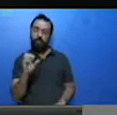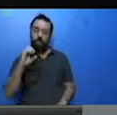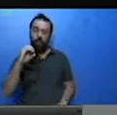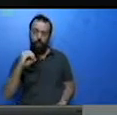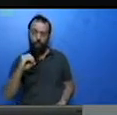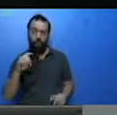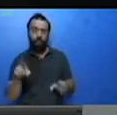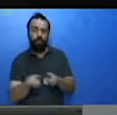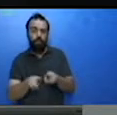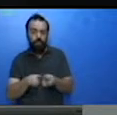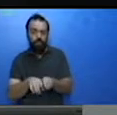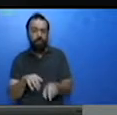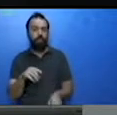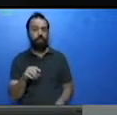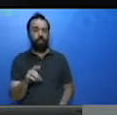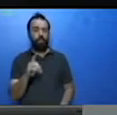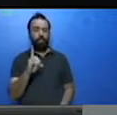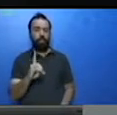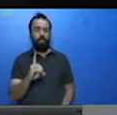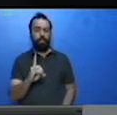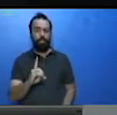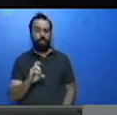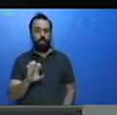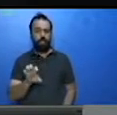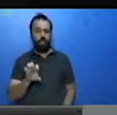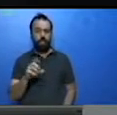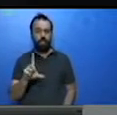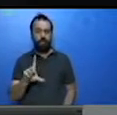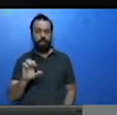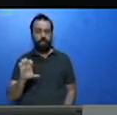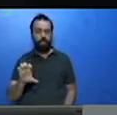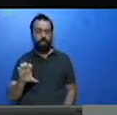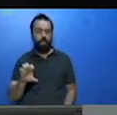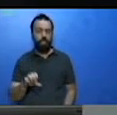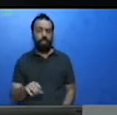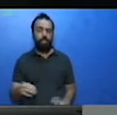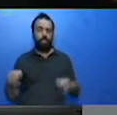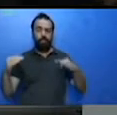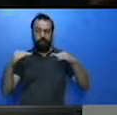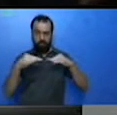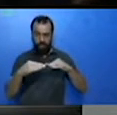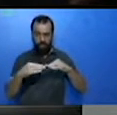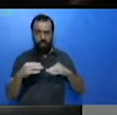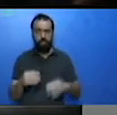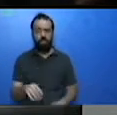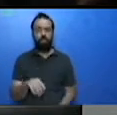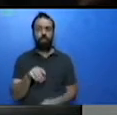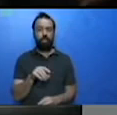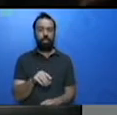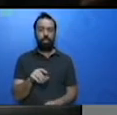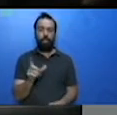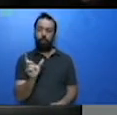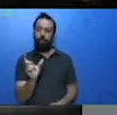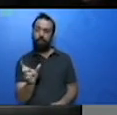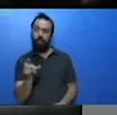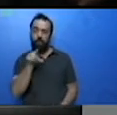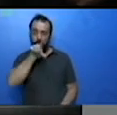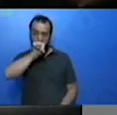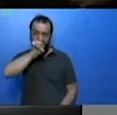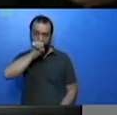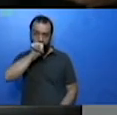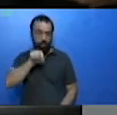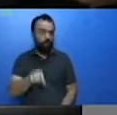o Lá, que está referindo a quem? A ave. Veja que já